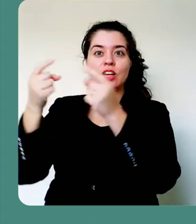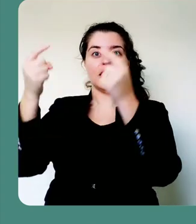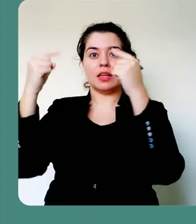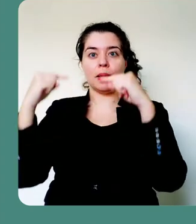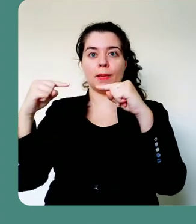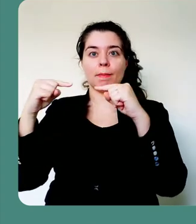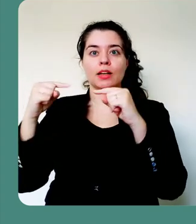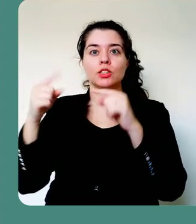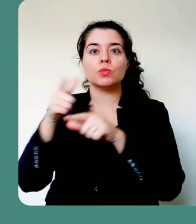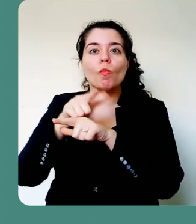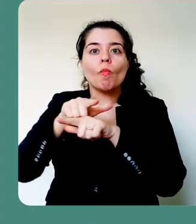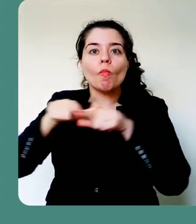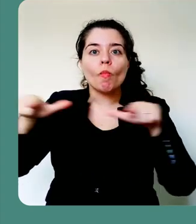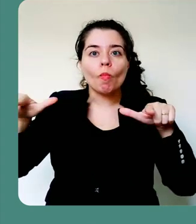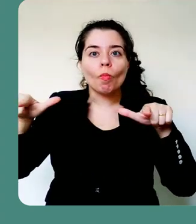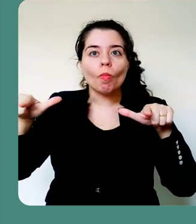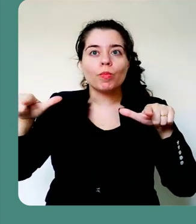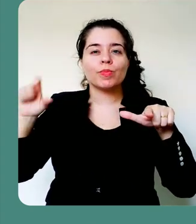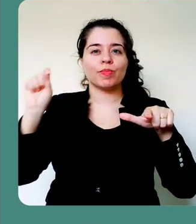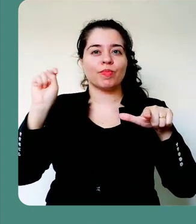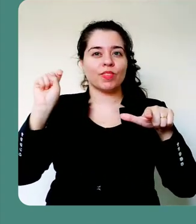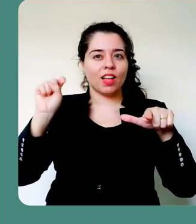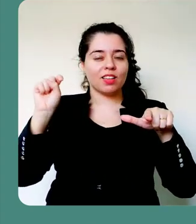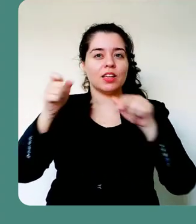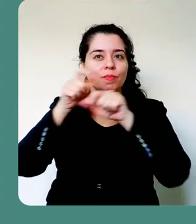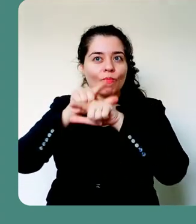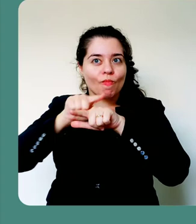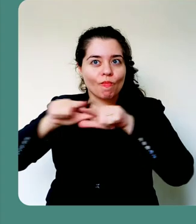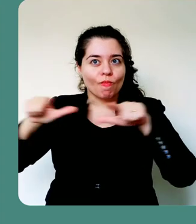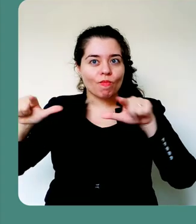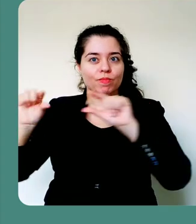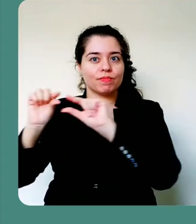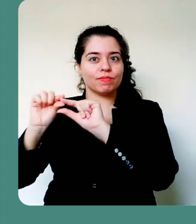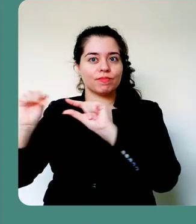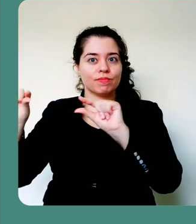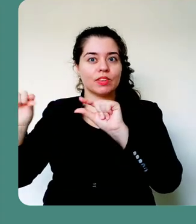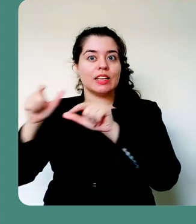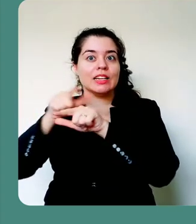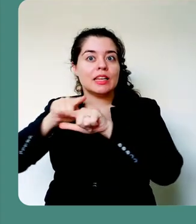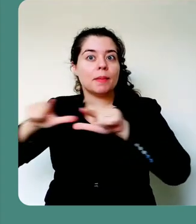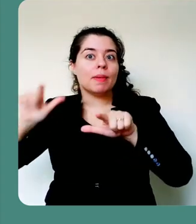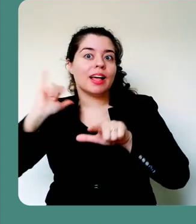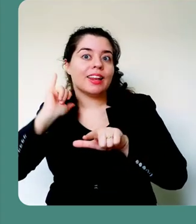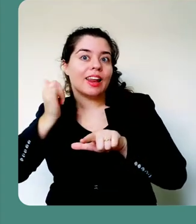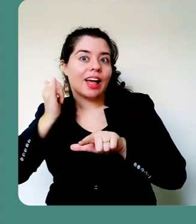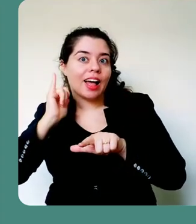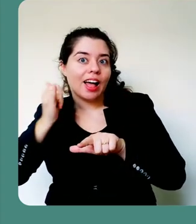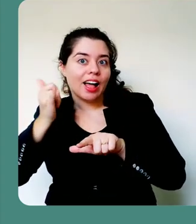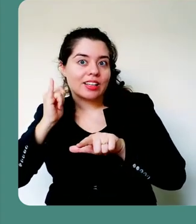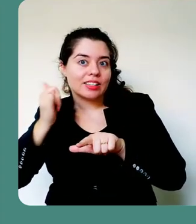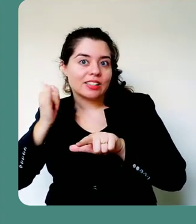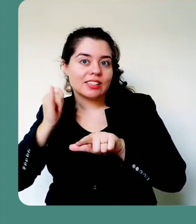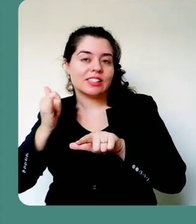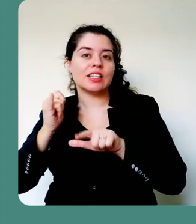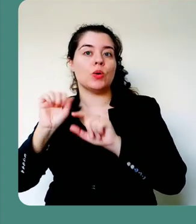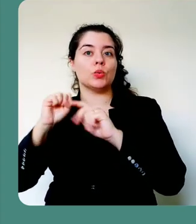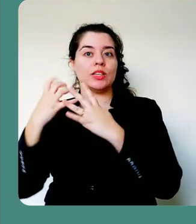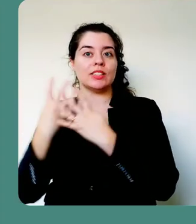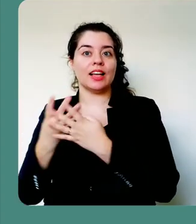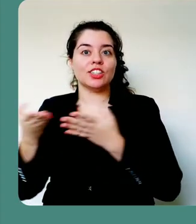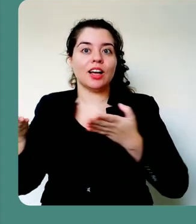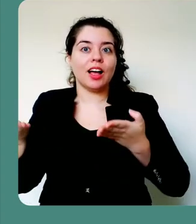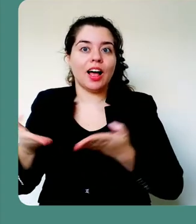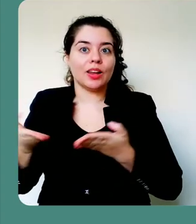Aqui na opção de limpar, então, eu tenho que limpar a narração do slide atual. Quando eu clico nesta